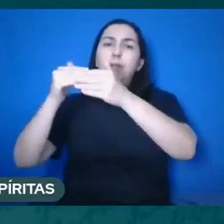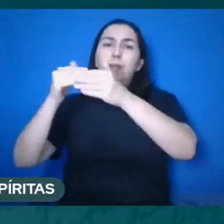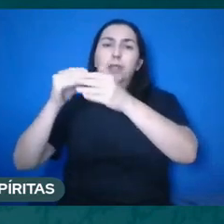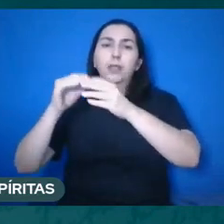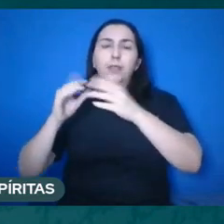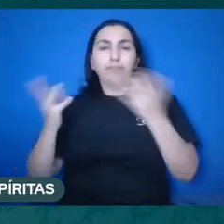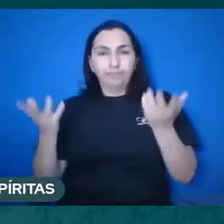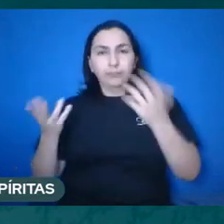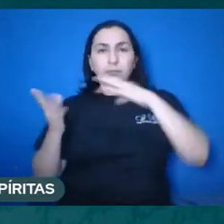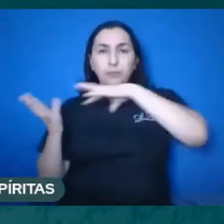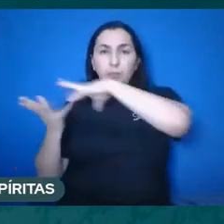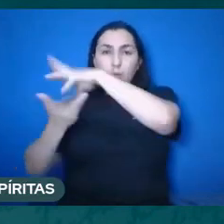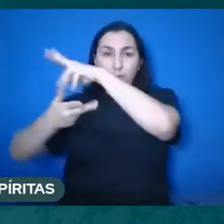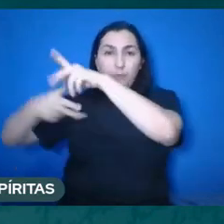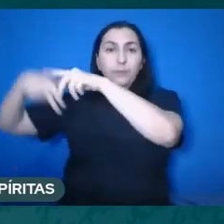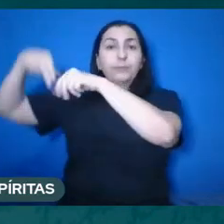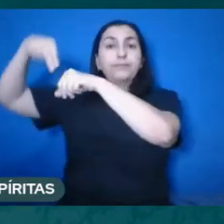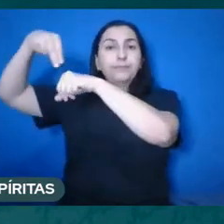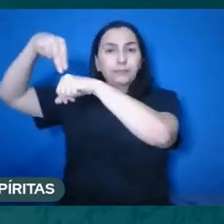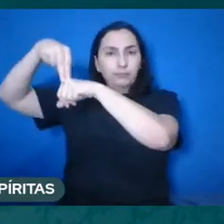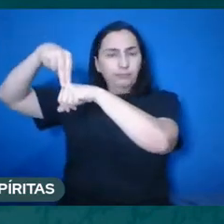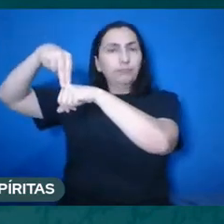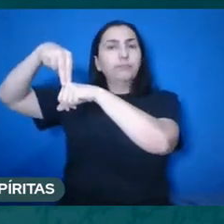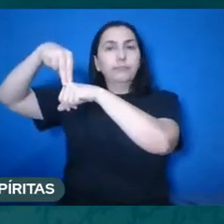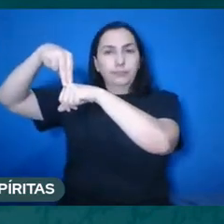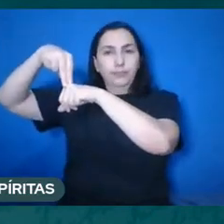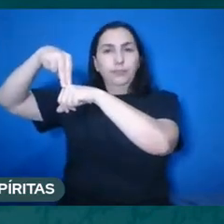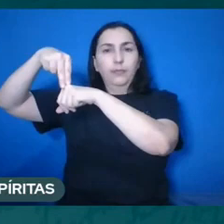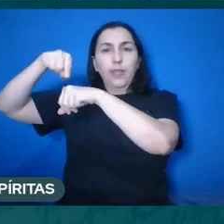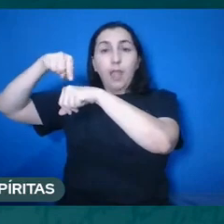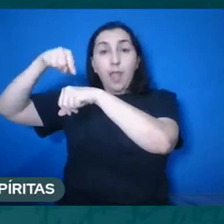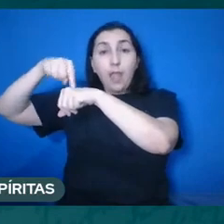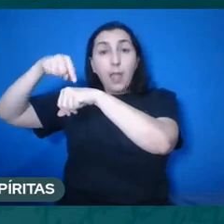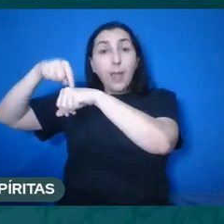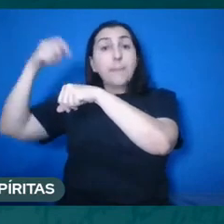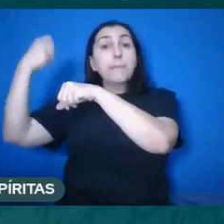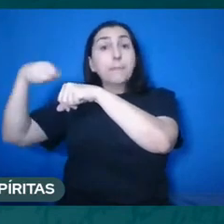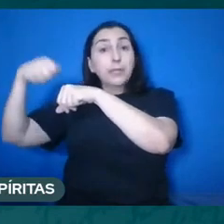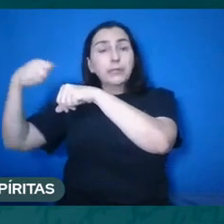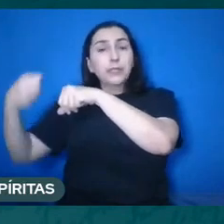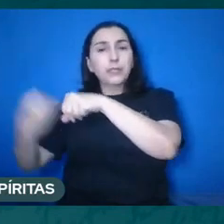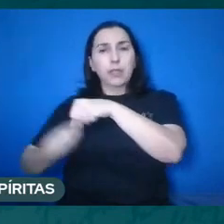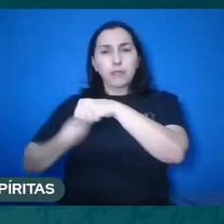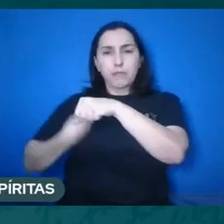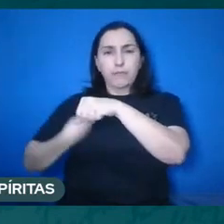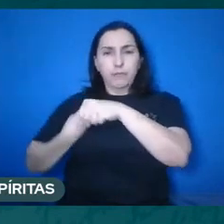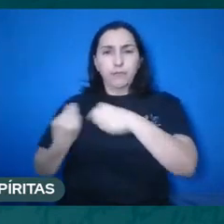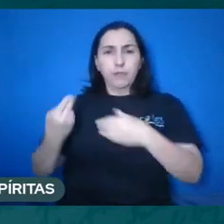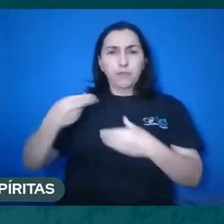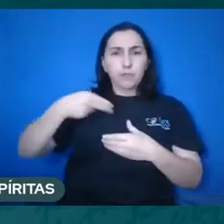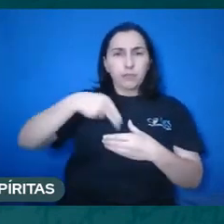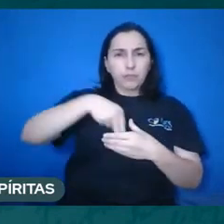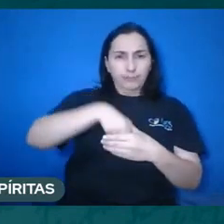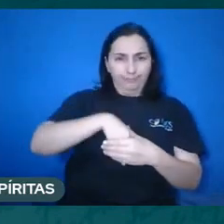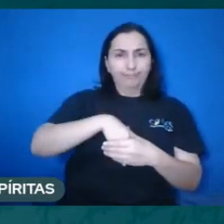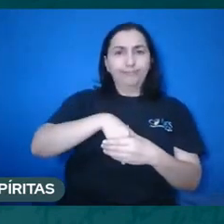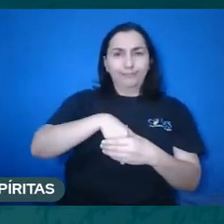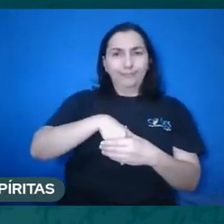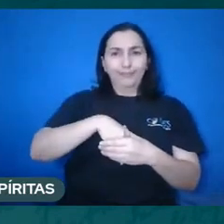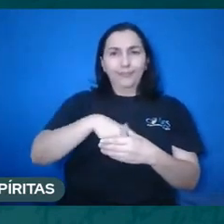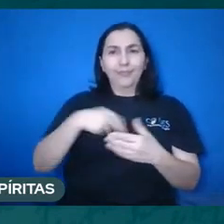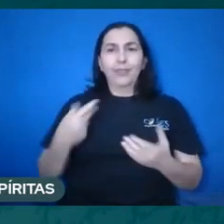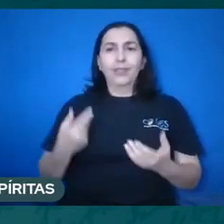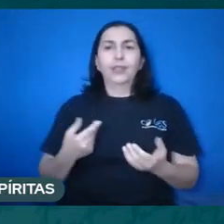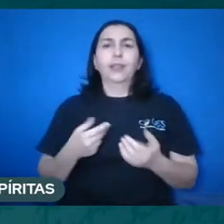ideias, desculpe-me, e a presença, a necessidade do mundo dos sentidos. Quando lá na questão 230, pergunta-se se